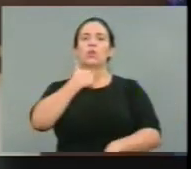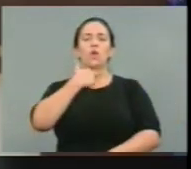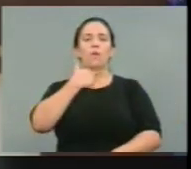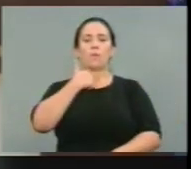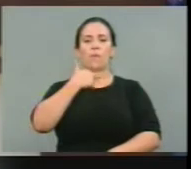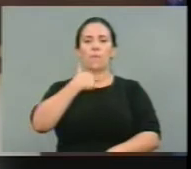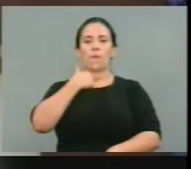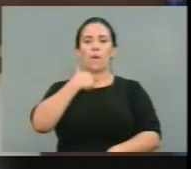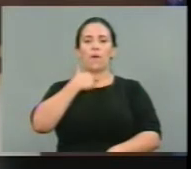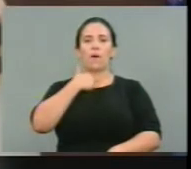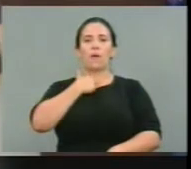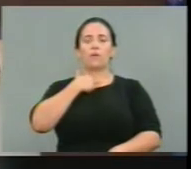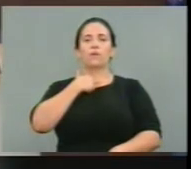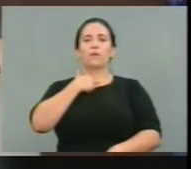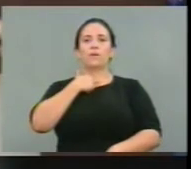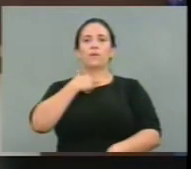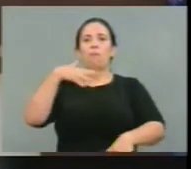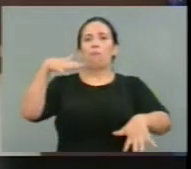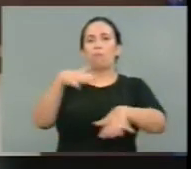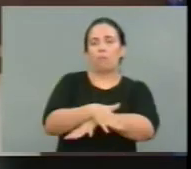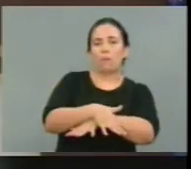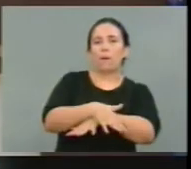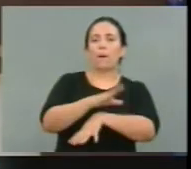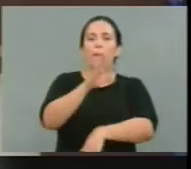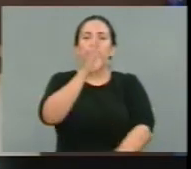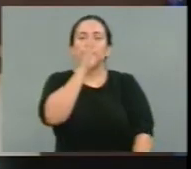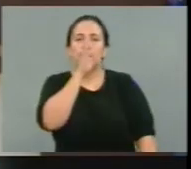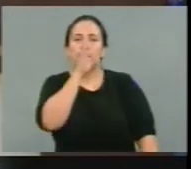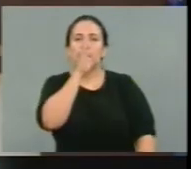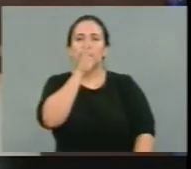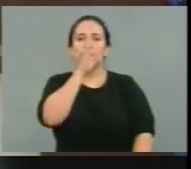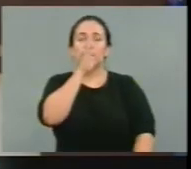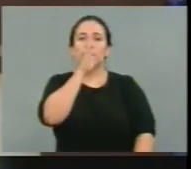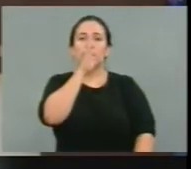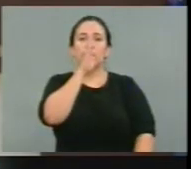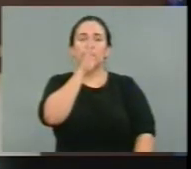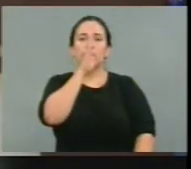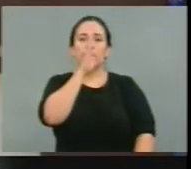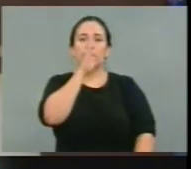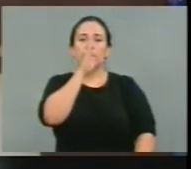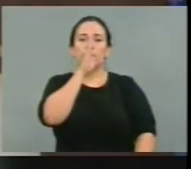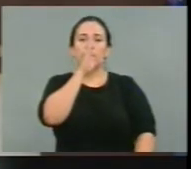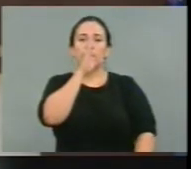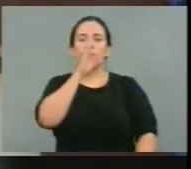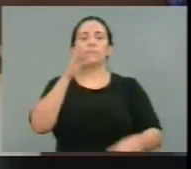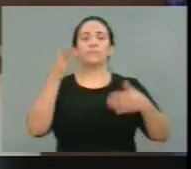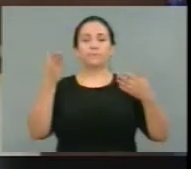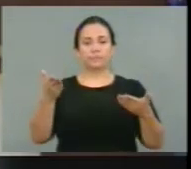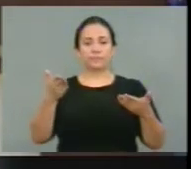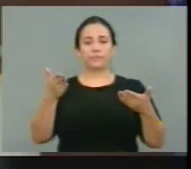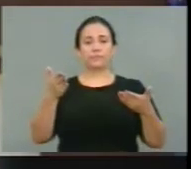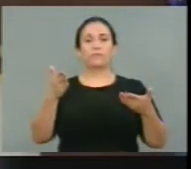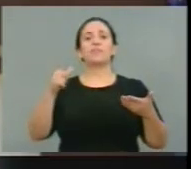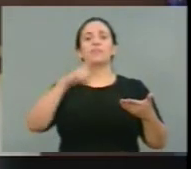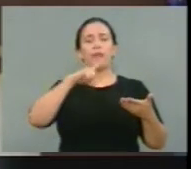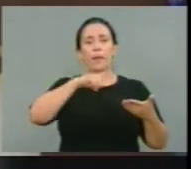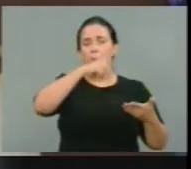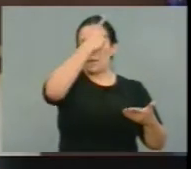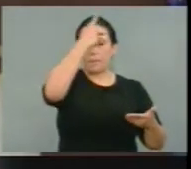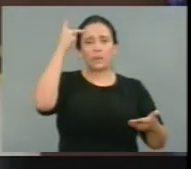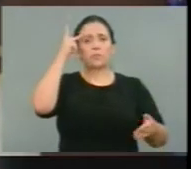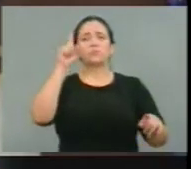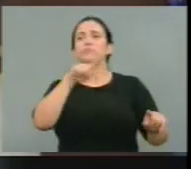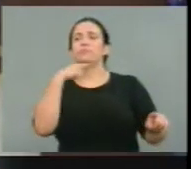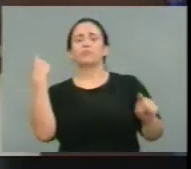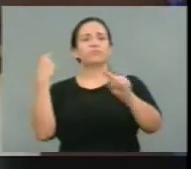pela lógica do confronto. Pela lógica... Porque na lógica do confronto caem mais pessoas mortas. Nós temos que